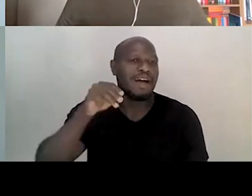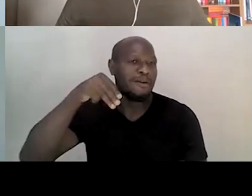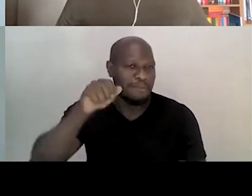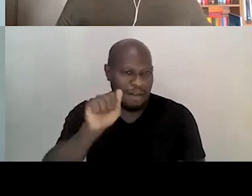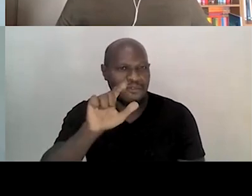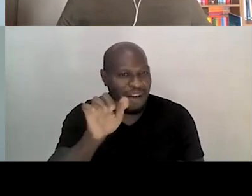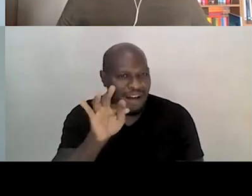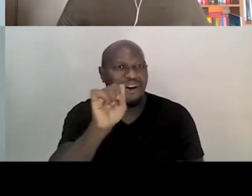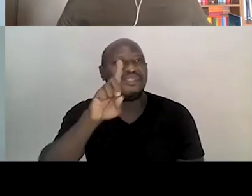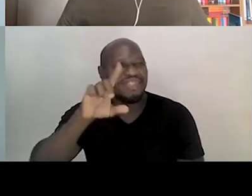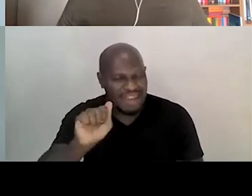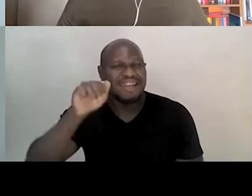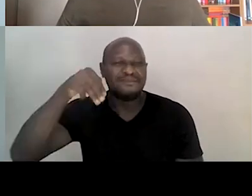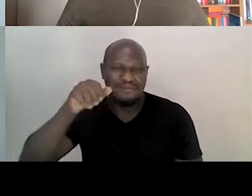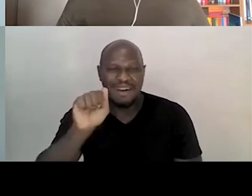Mafalda.